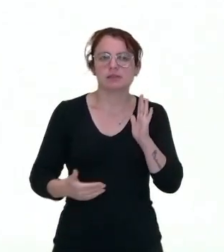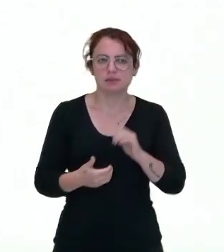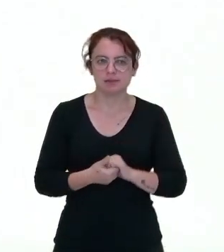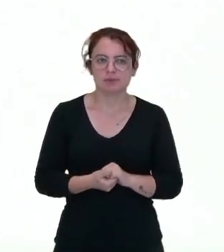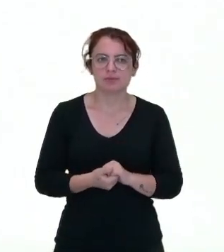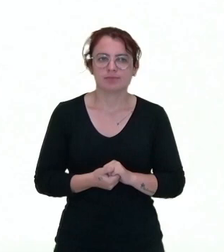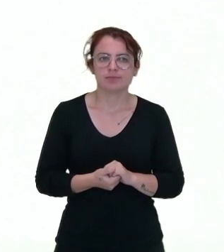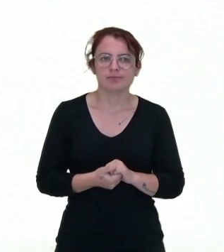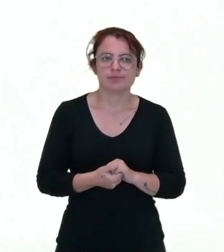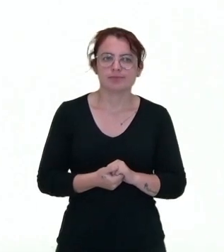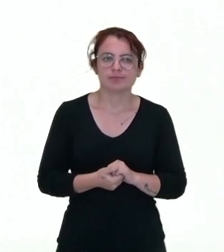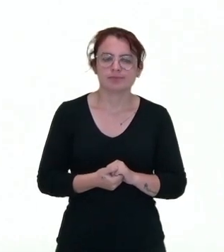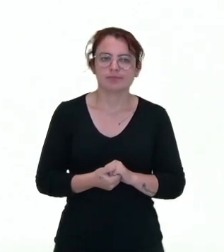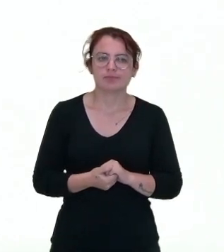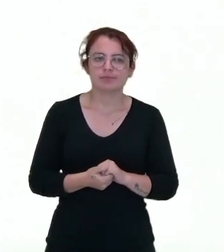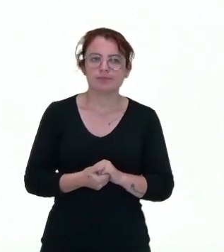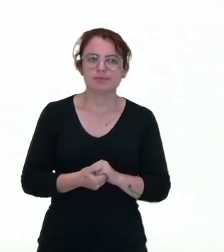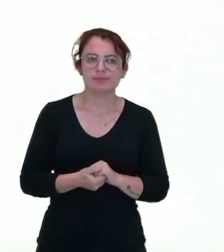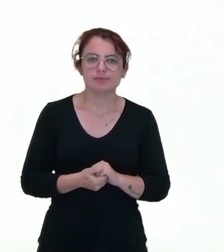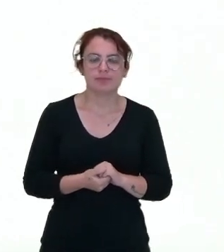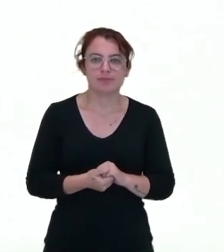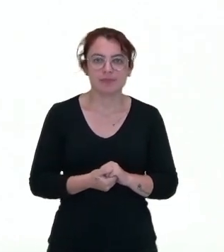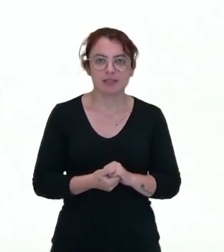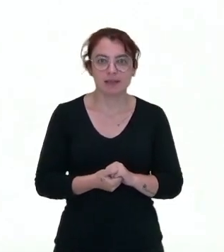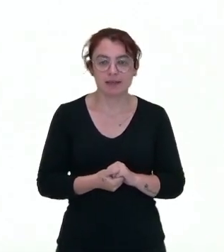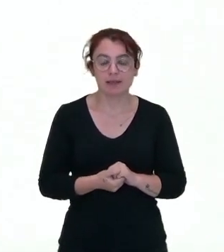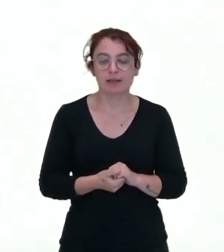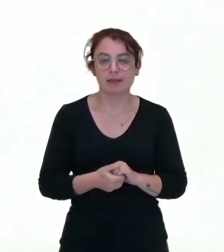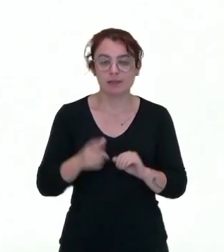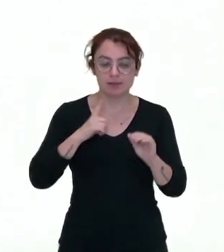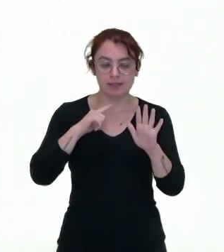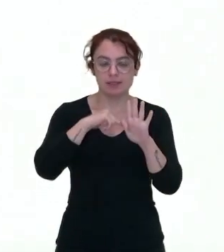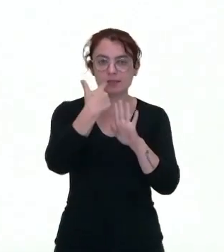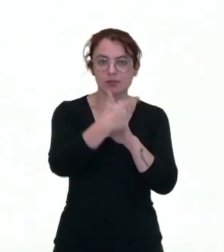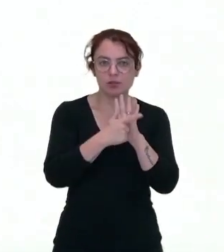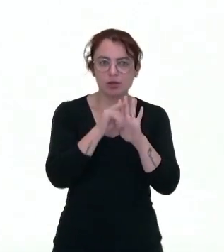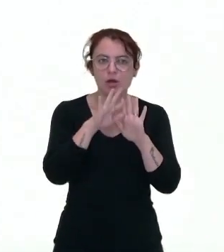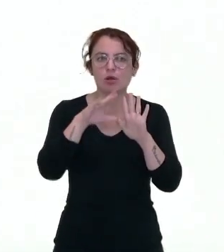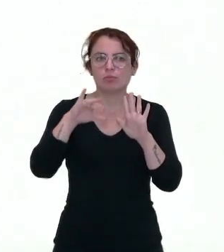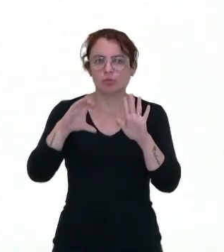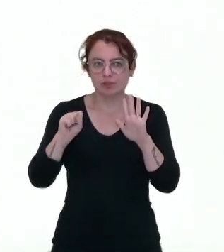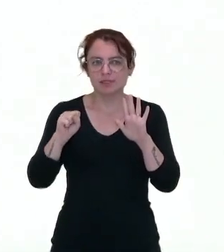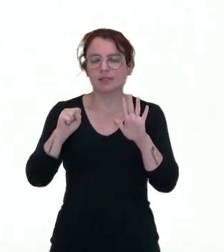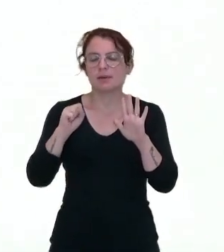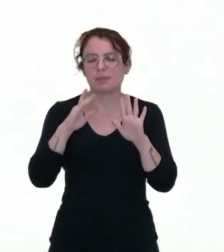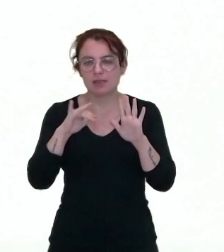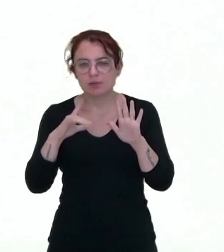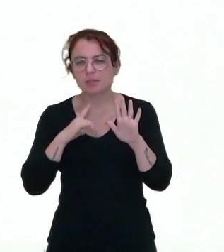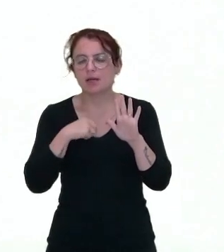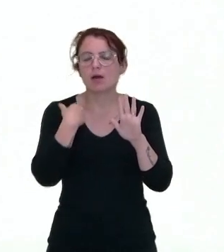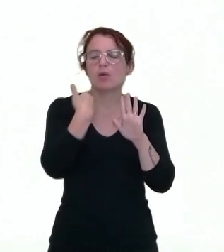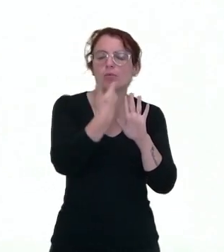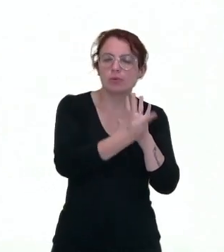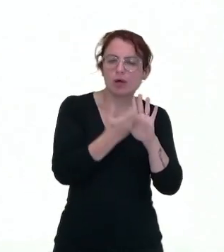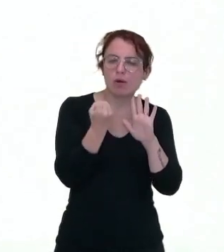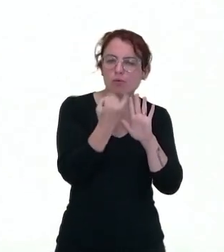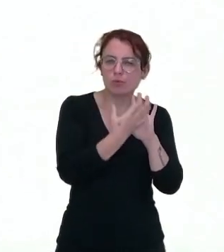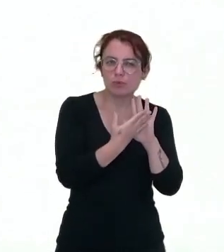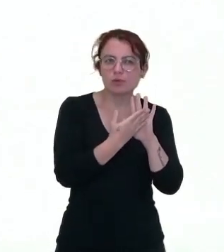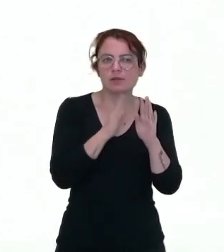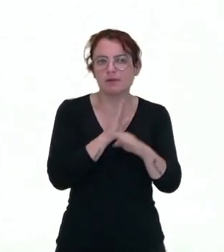esse antígeno se encontra. Então, daqueles cinco glóbulos brancos, alguns são acionados e vão até lá.